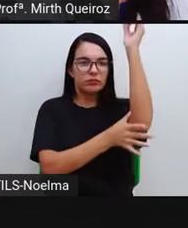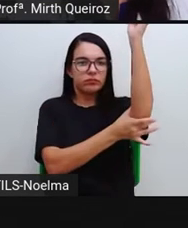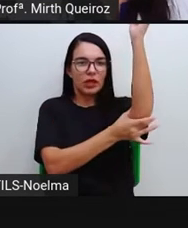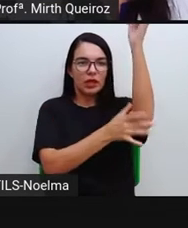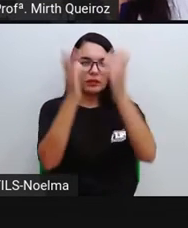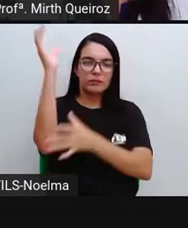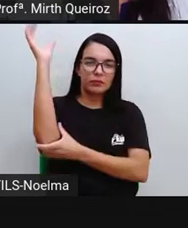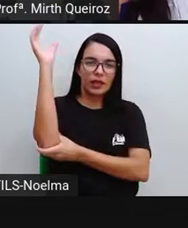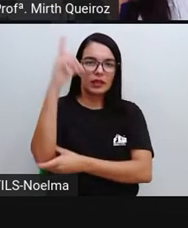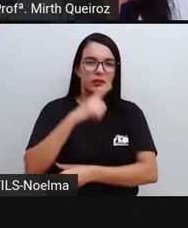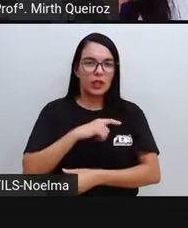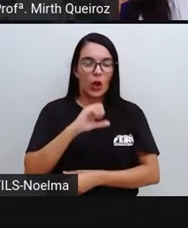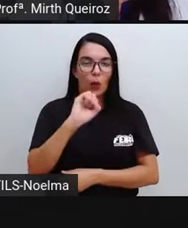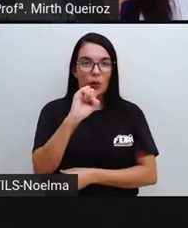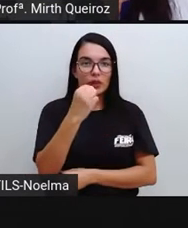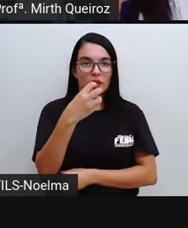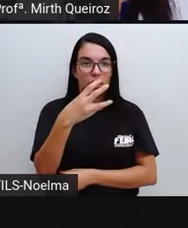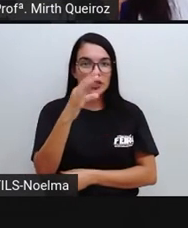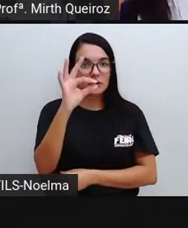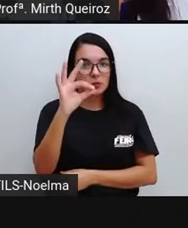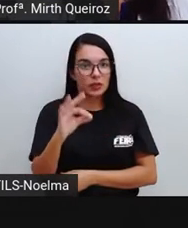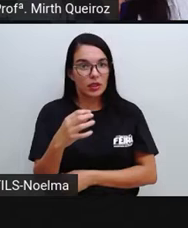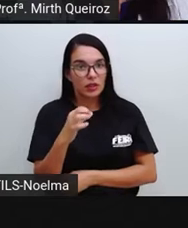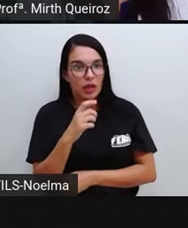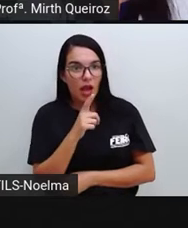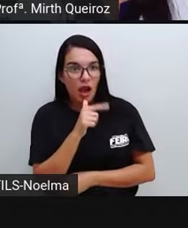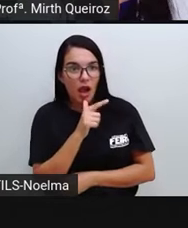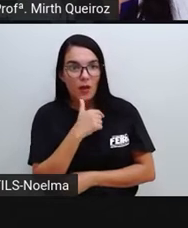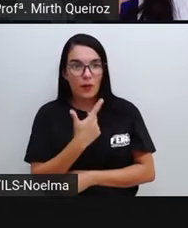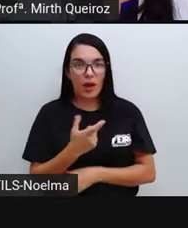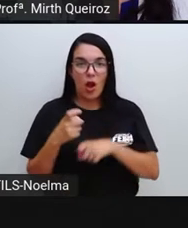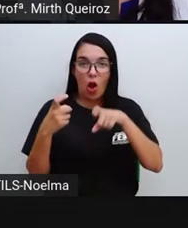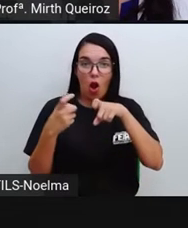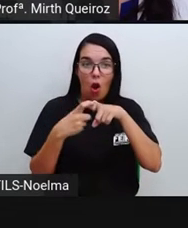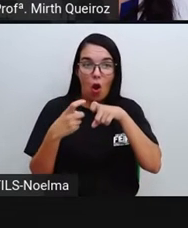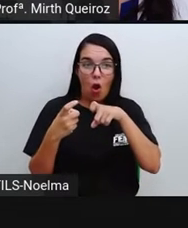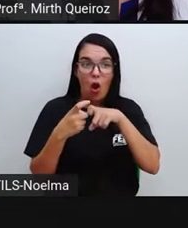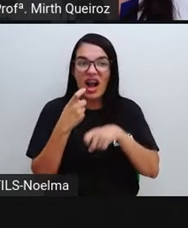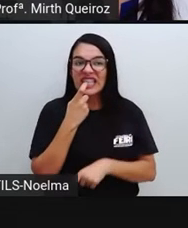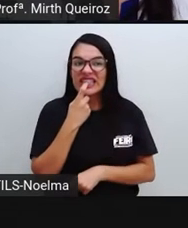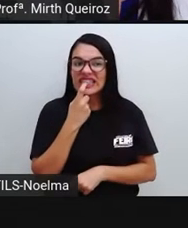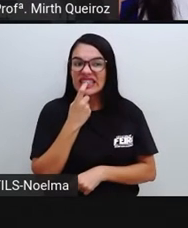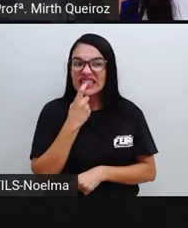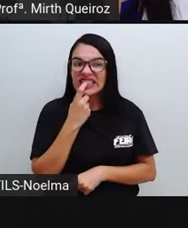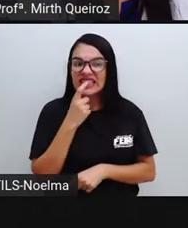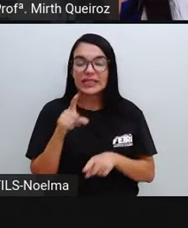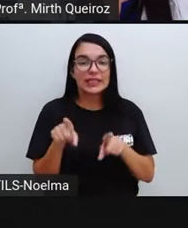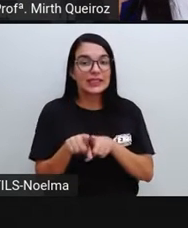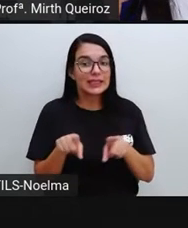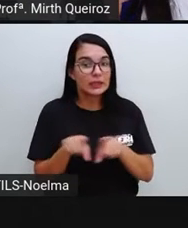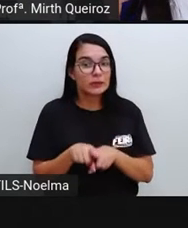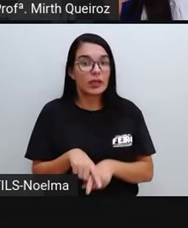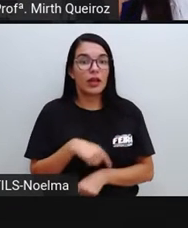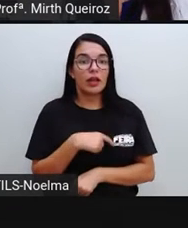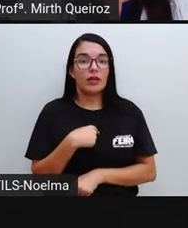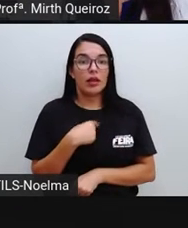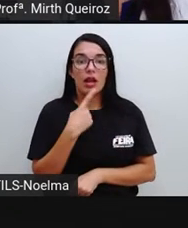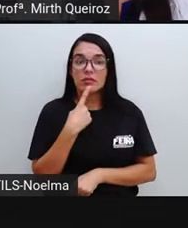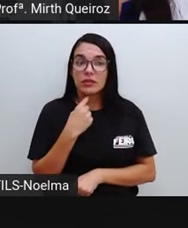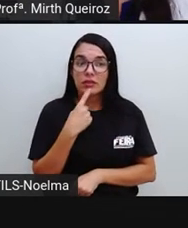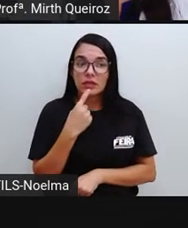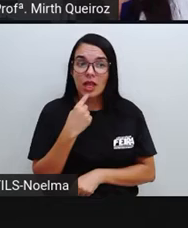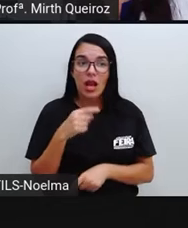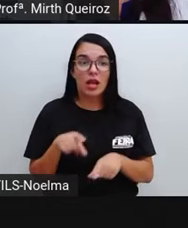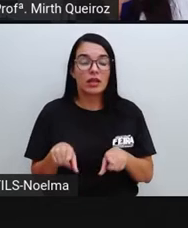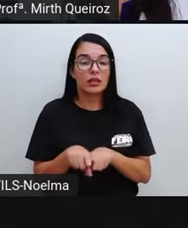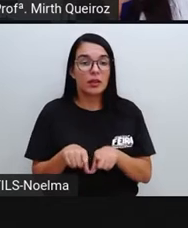nós vamos ter 83% de água Os nossos ossos vão ser formados por 22% de água O sangue nós vamos ter de 81